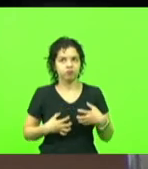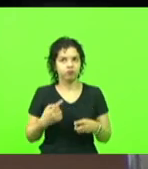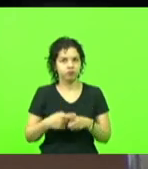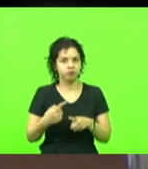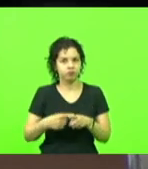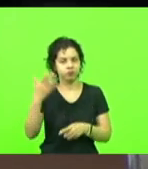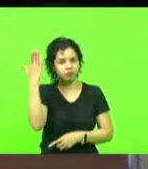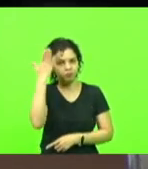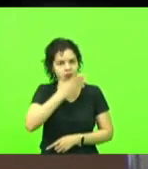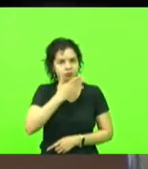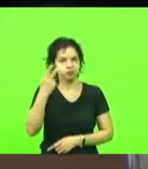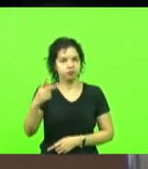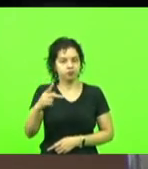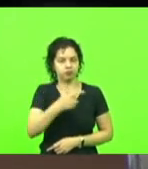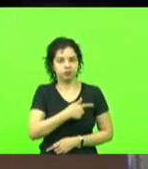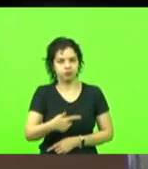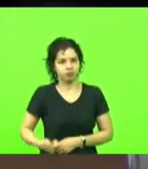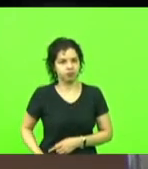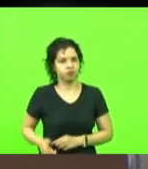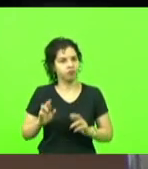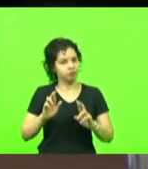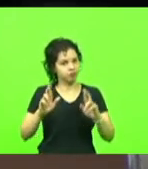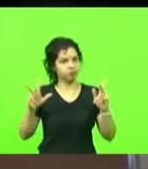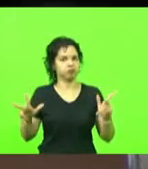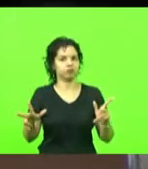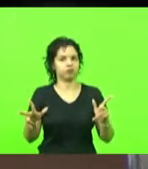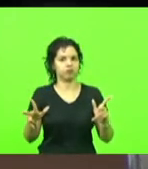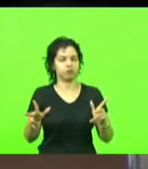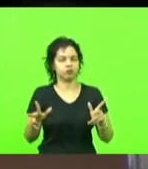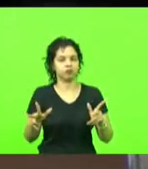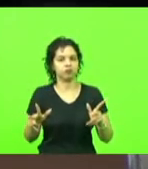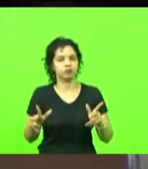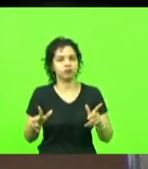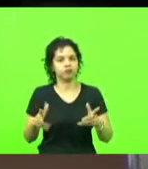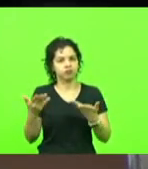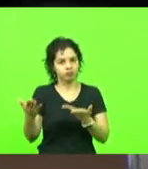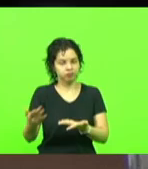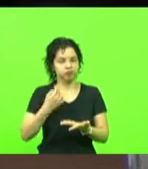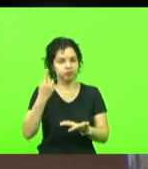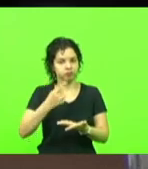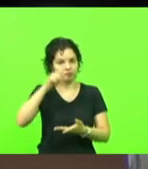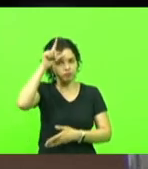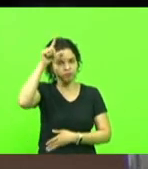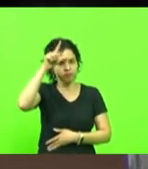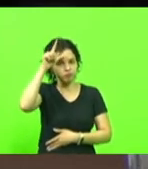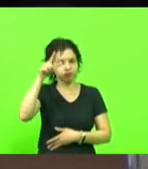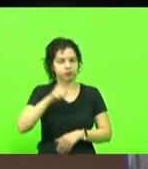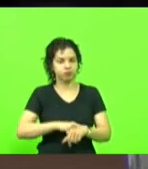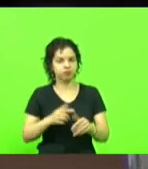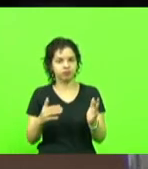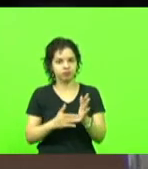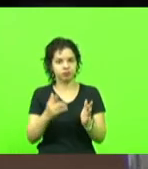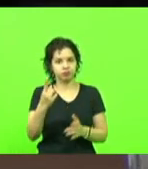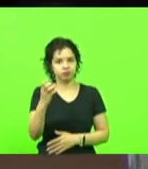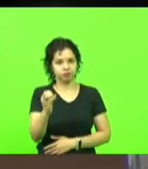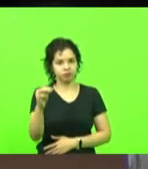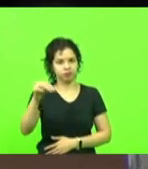outra. Com a palavra, deputado Sargento Lima, com um tempo de até 10 minutos.